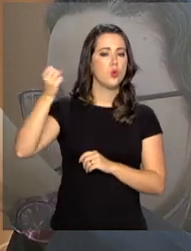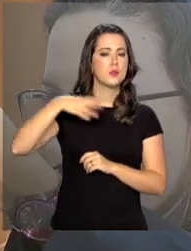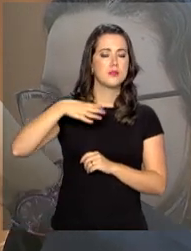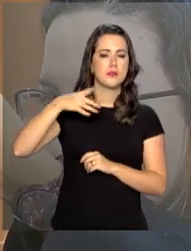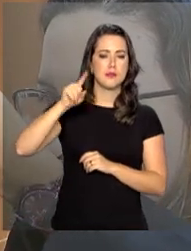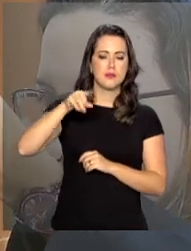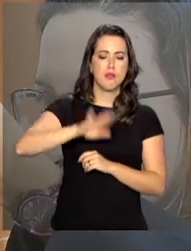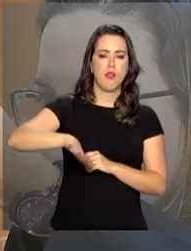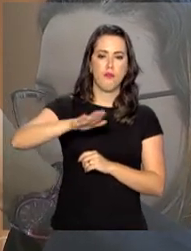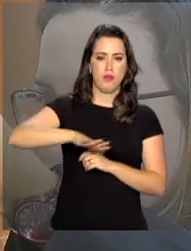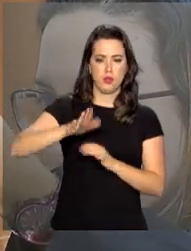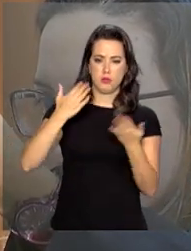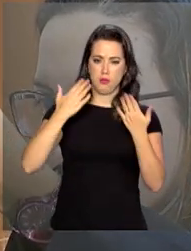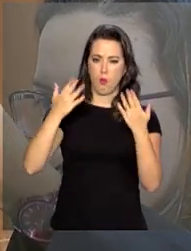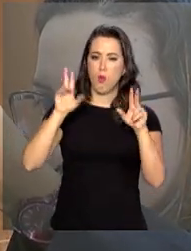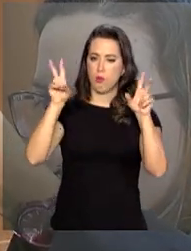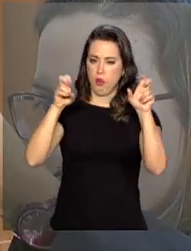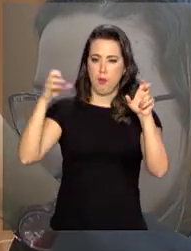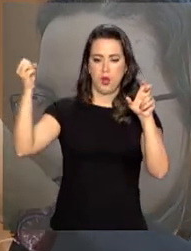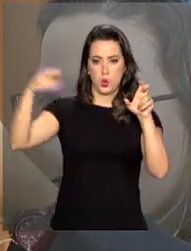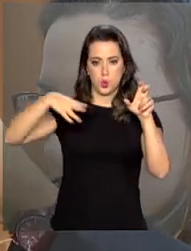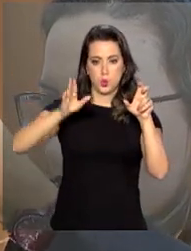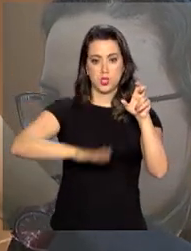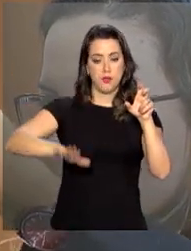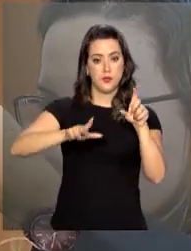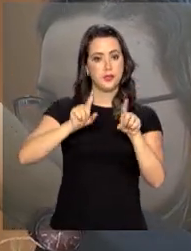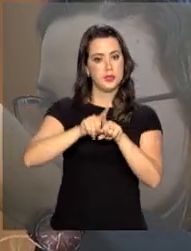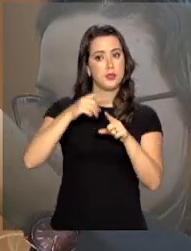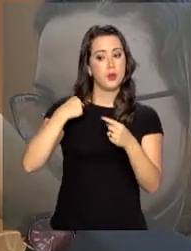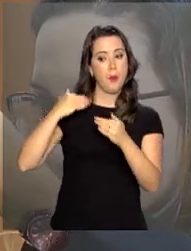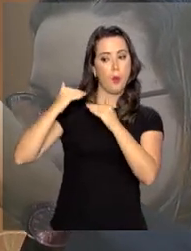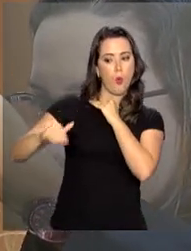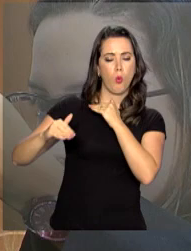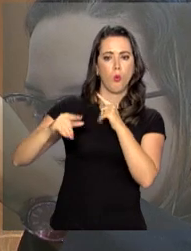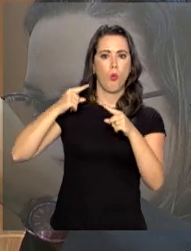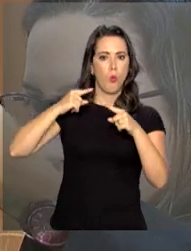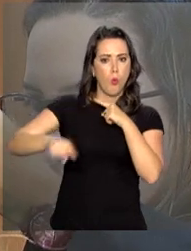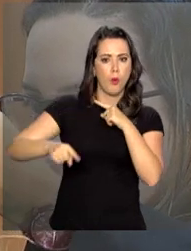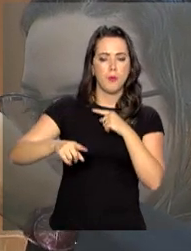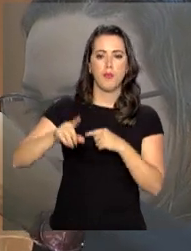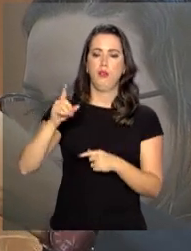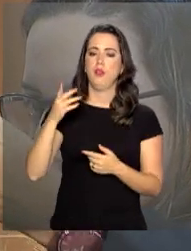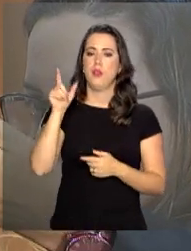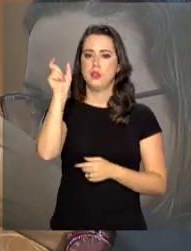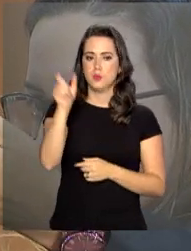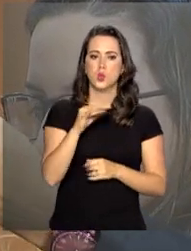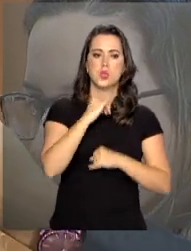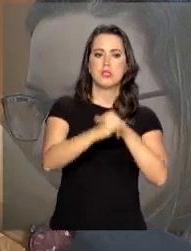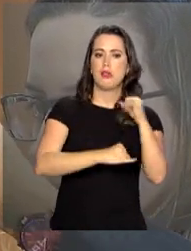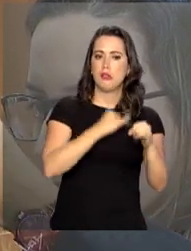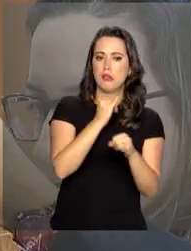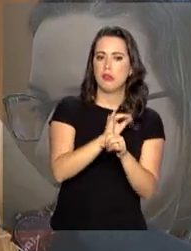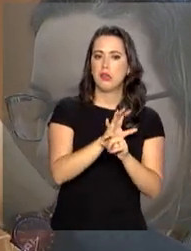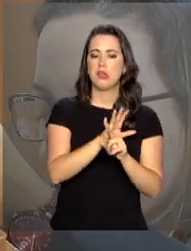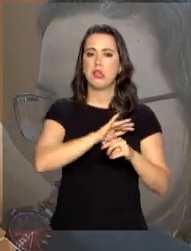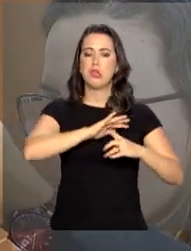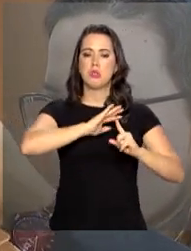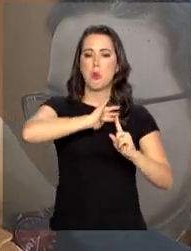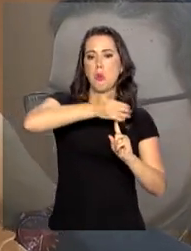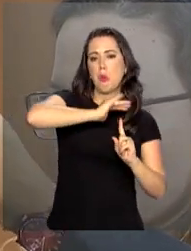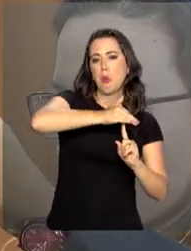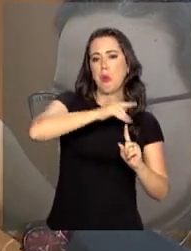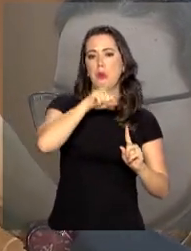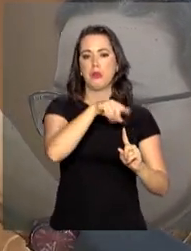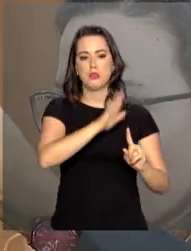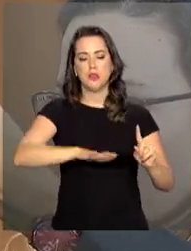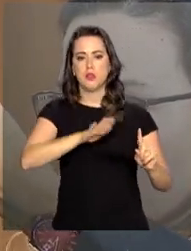visa exatamente a coibir aqueles que, através da internet, exploram e abusam das